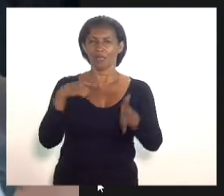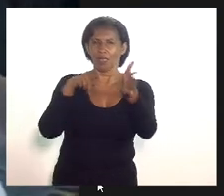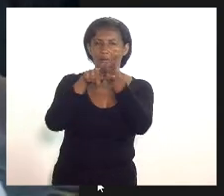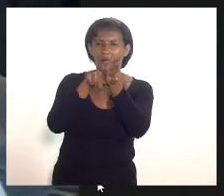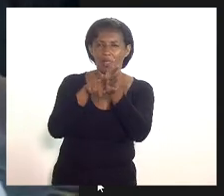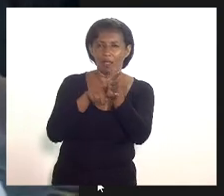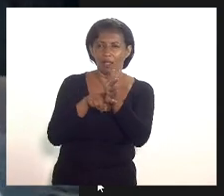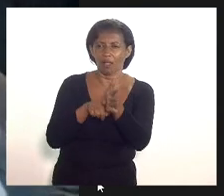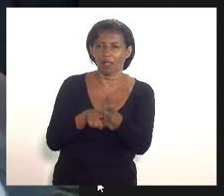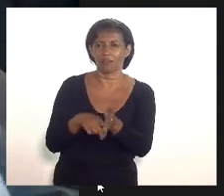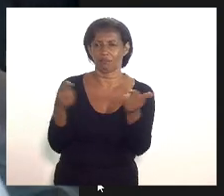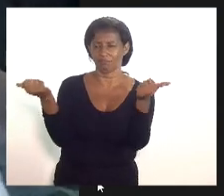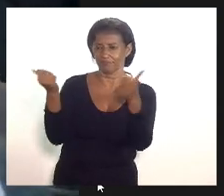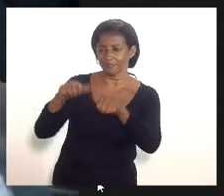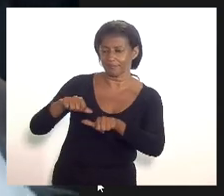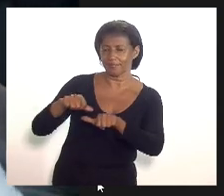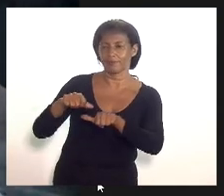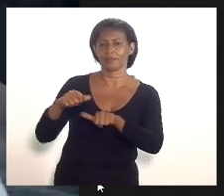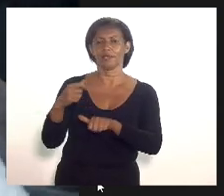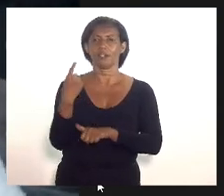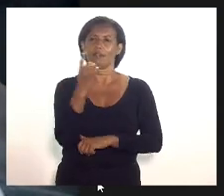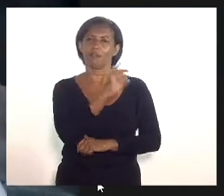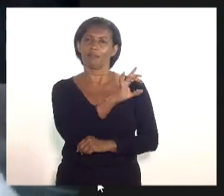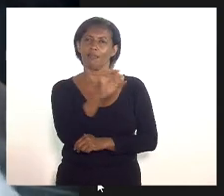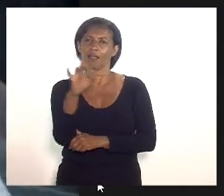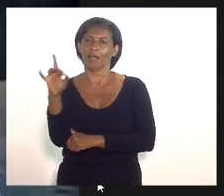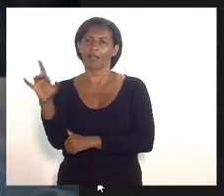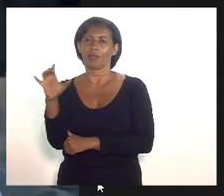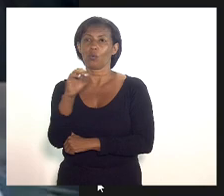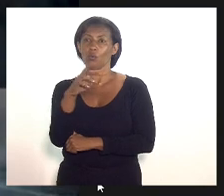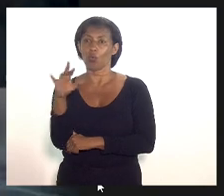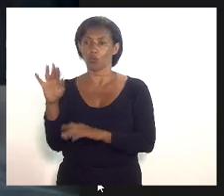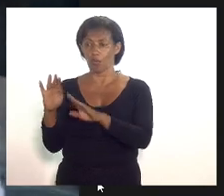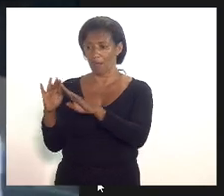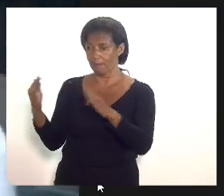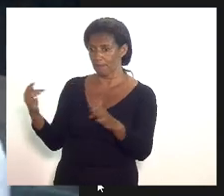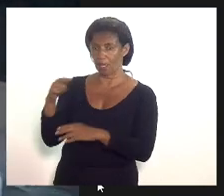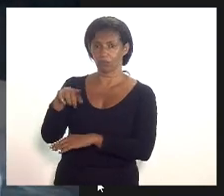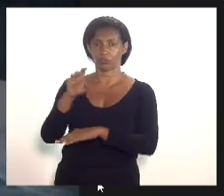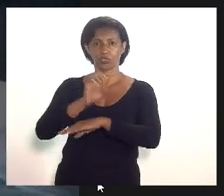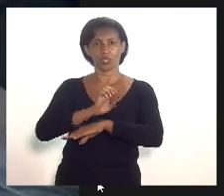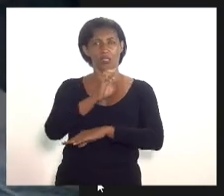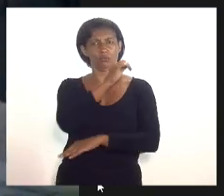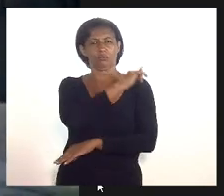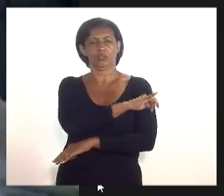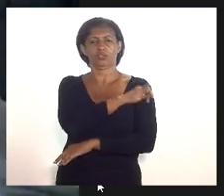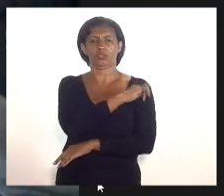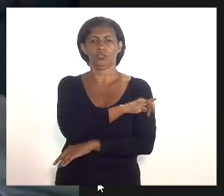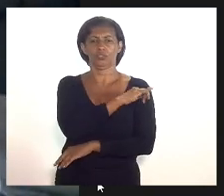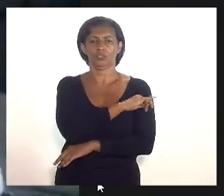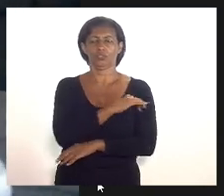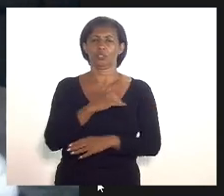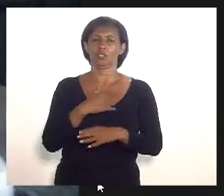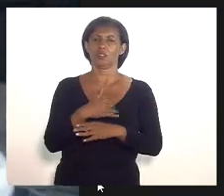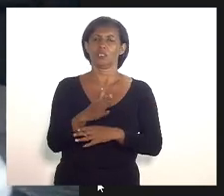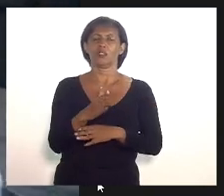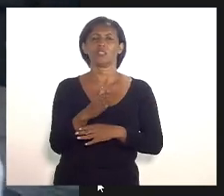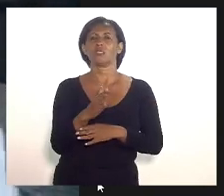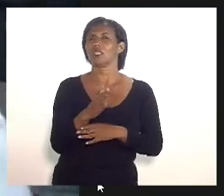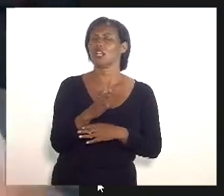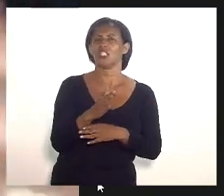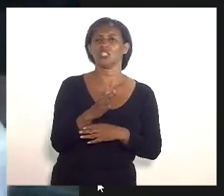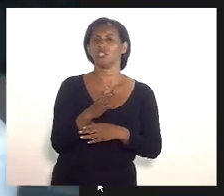pormenorizada da situação de cada concurso em aberto no estado do Rio de Janeiro seja do executivo